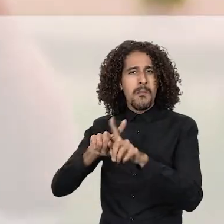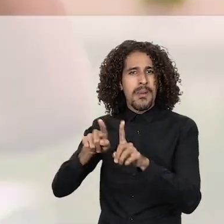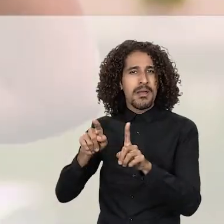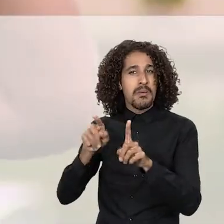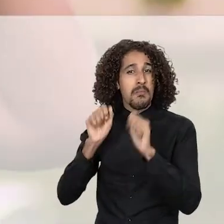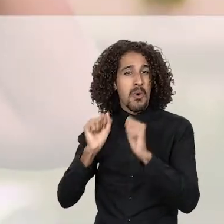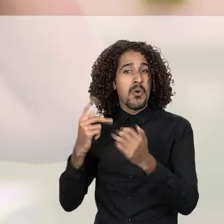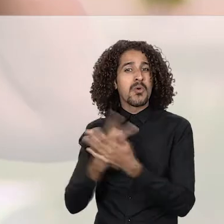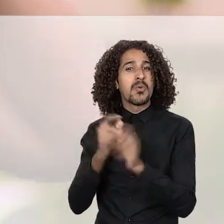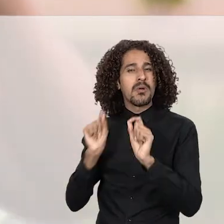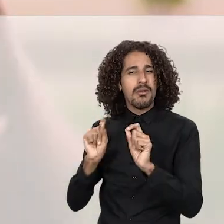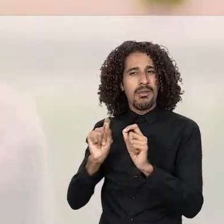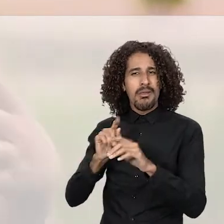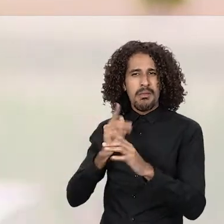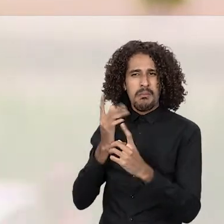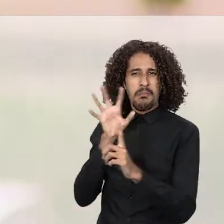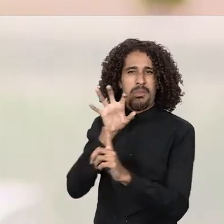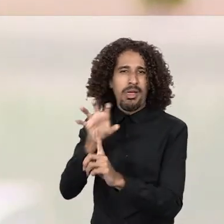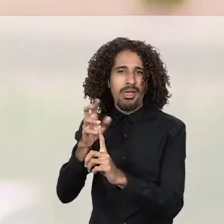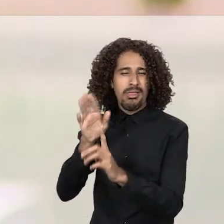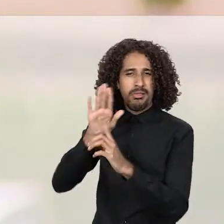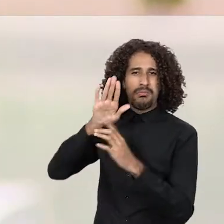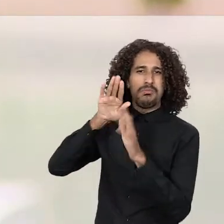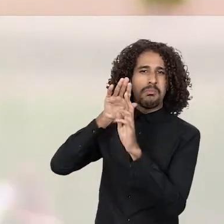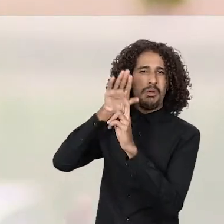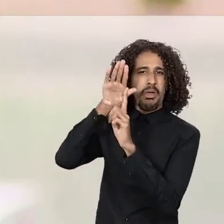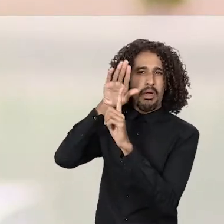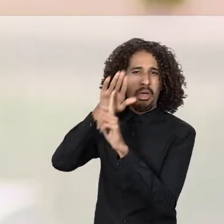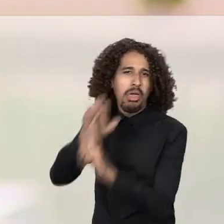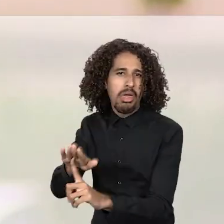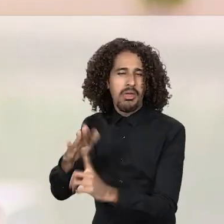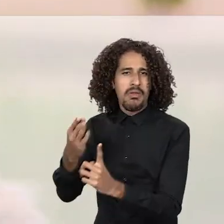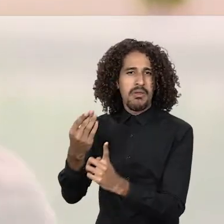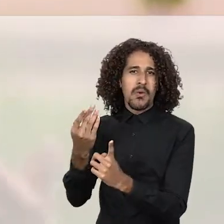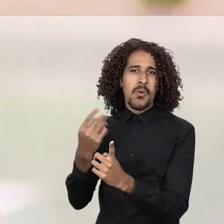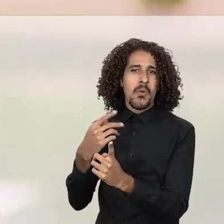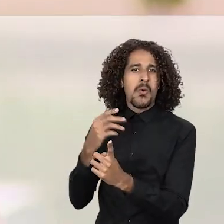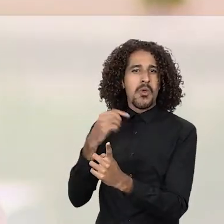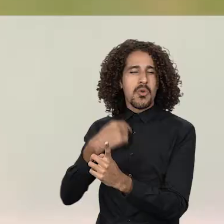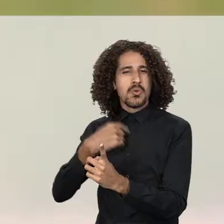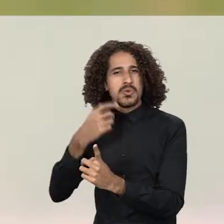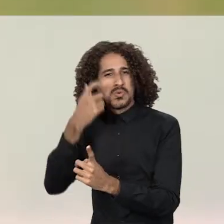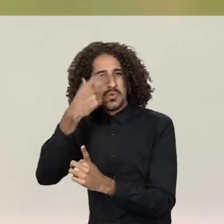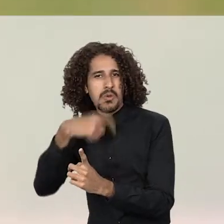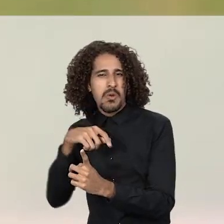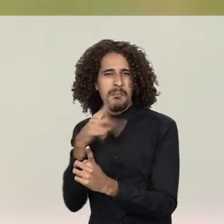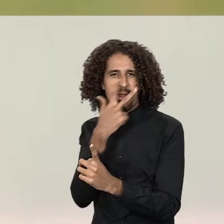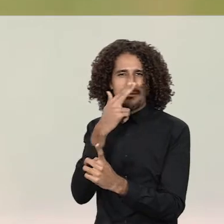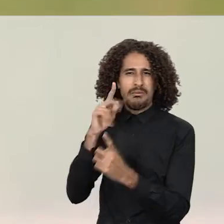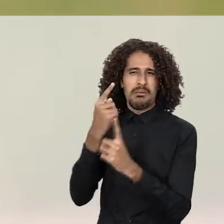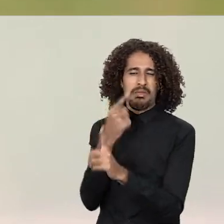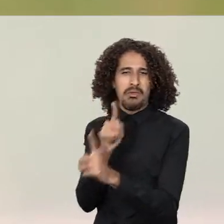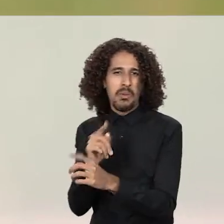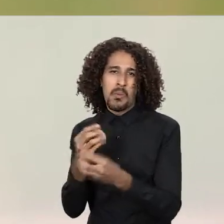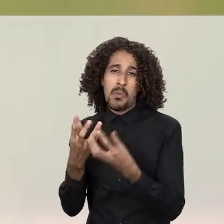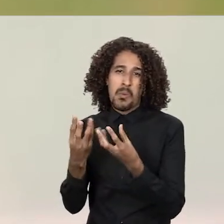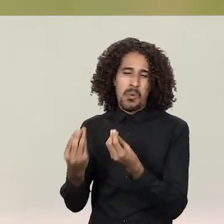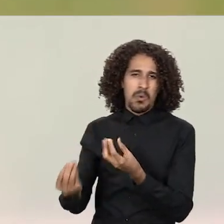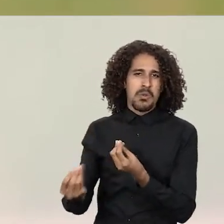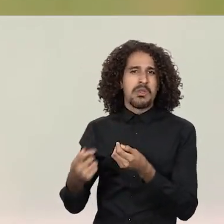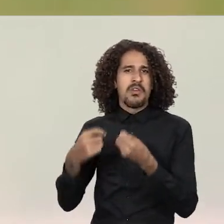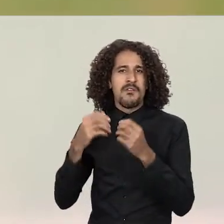para ultrapassar essa linha e entrar naquela de assédio, de que eu extrapolei, de que eu fui muito